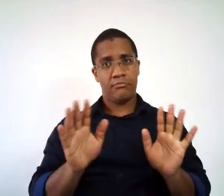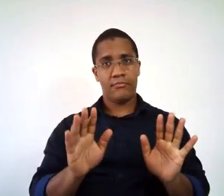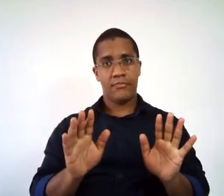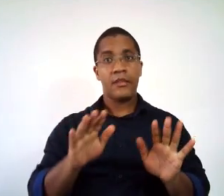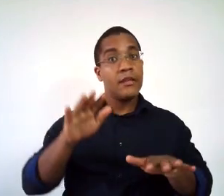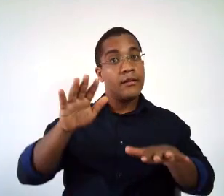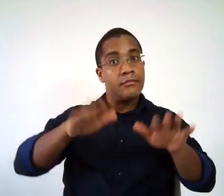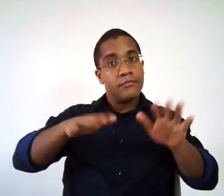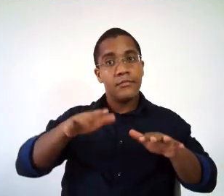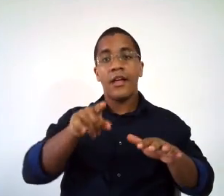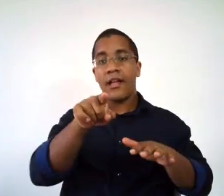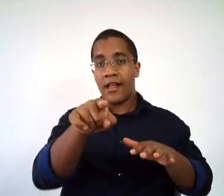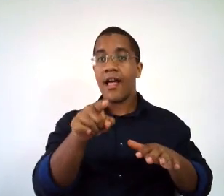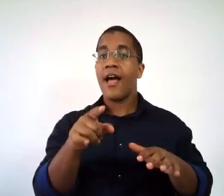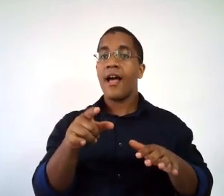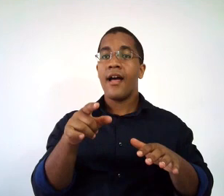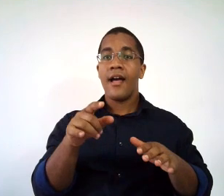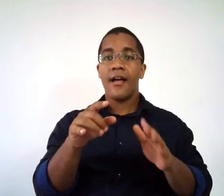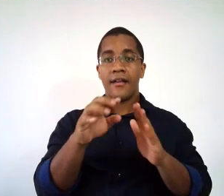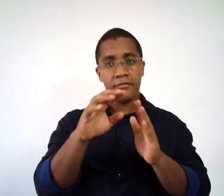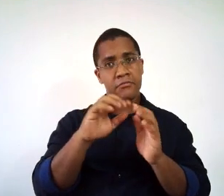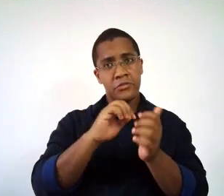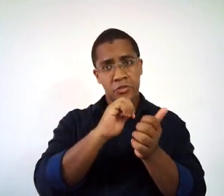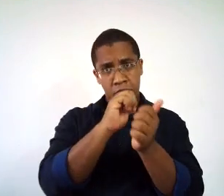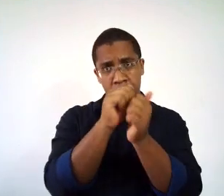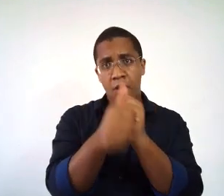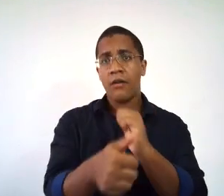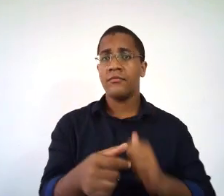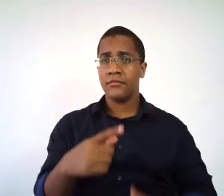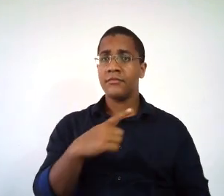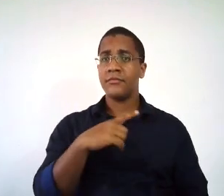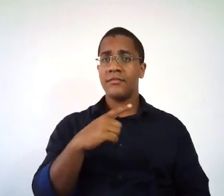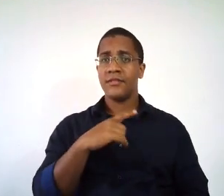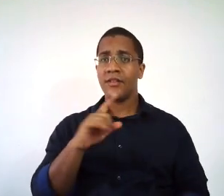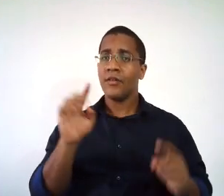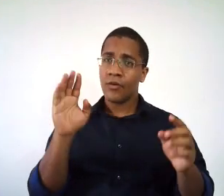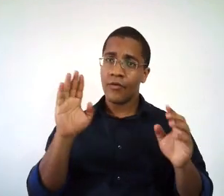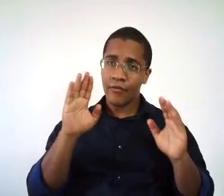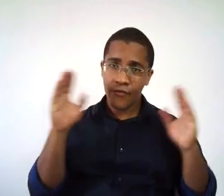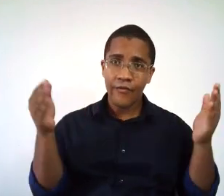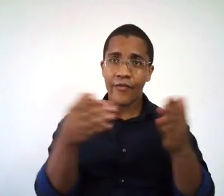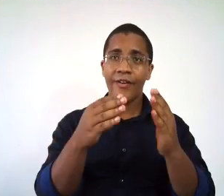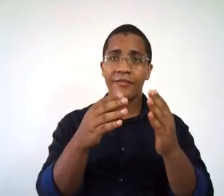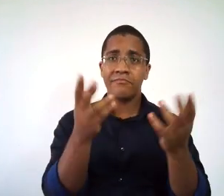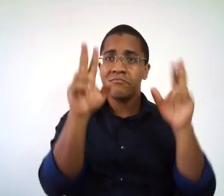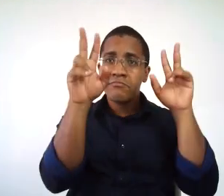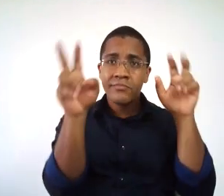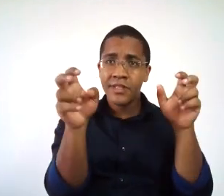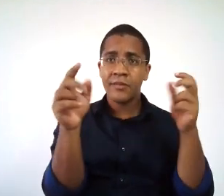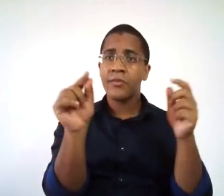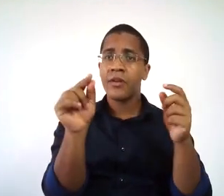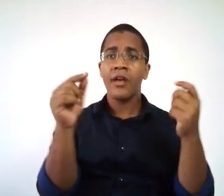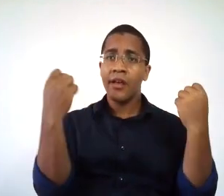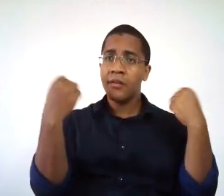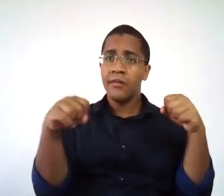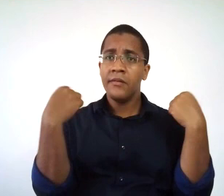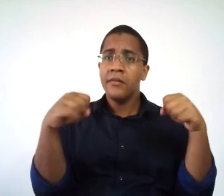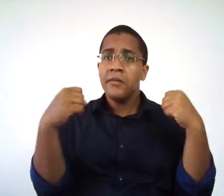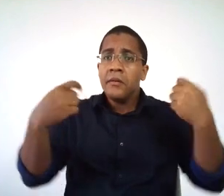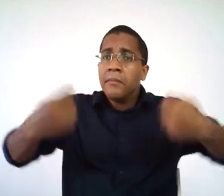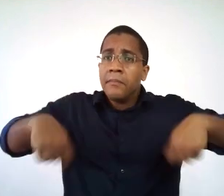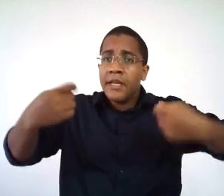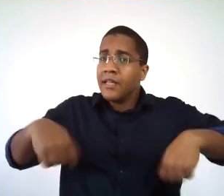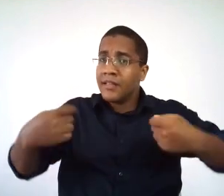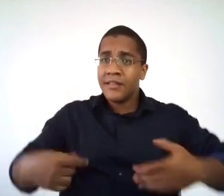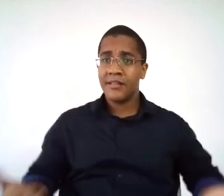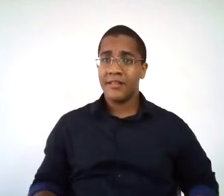Porém, os jogos e os esportes, como são, eles são unidades temáticas do nosso componente curricular,